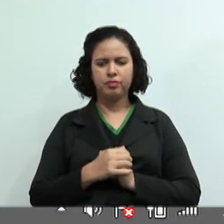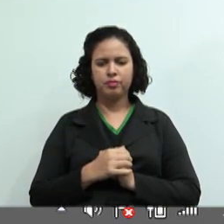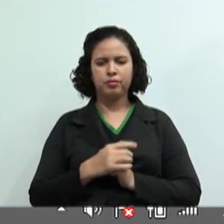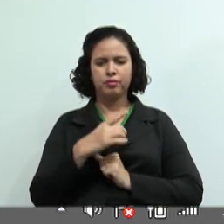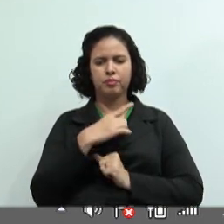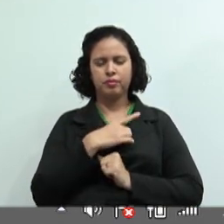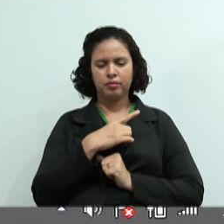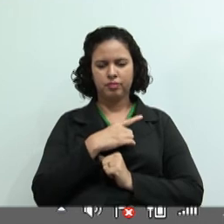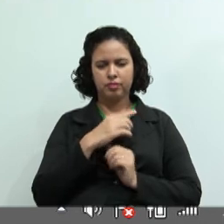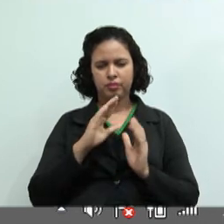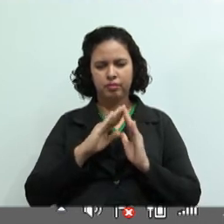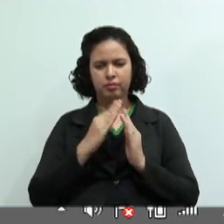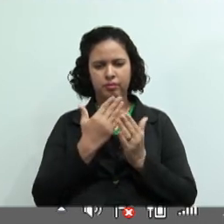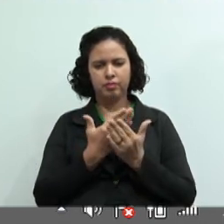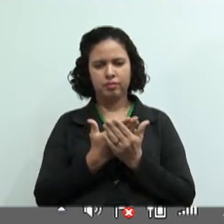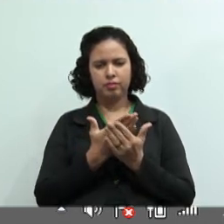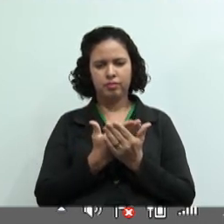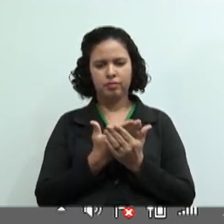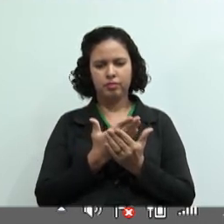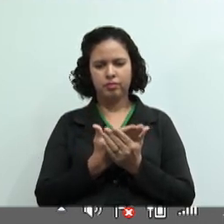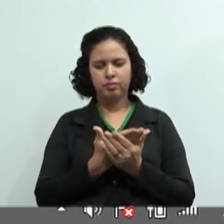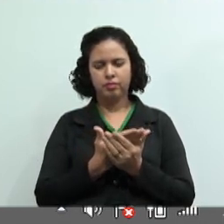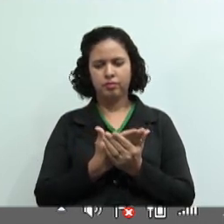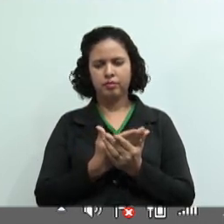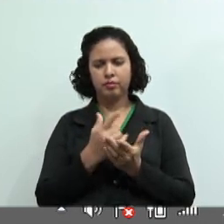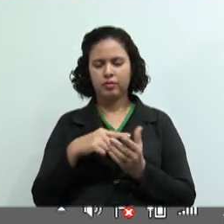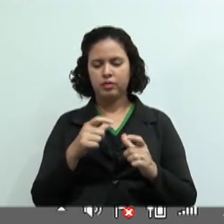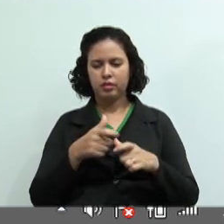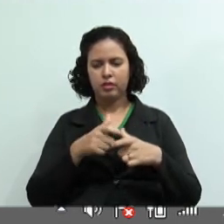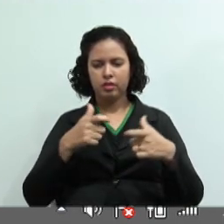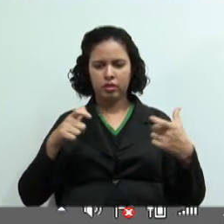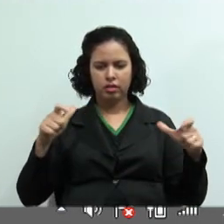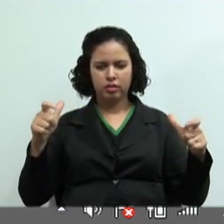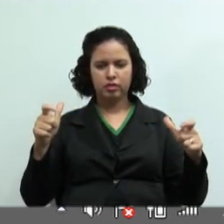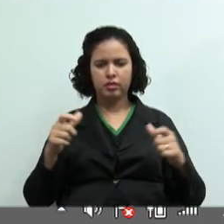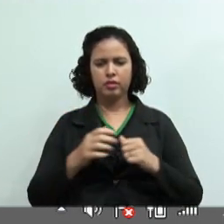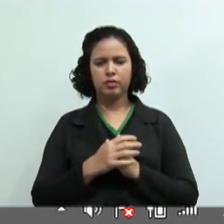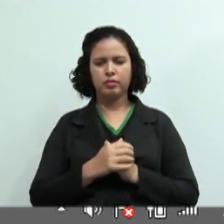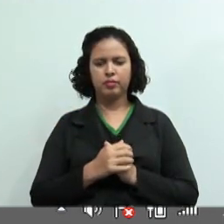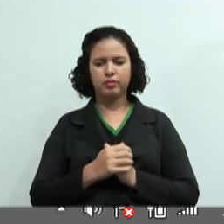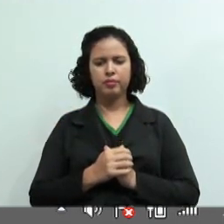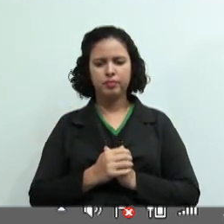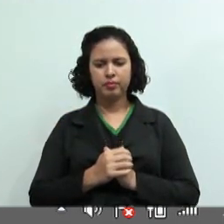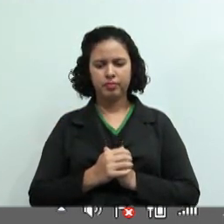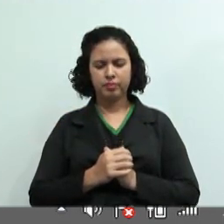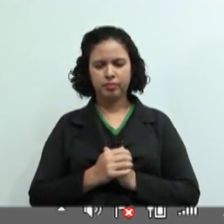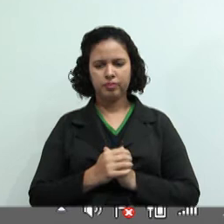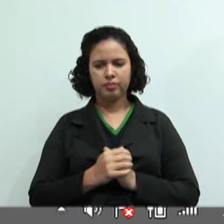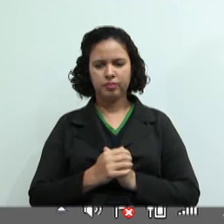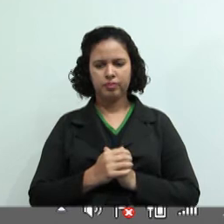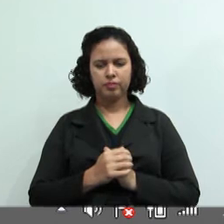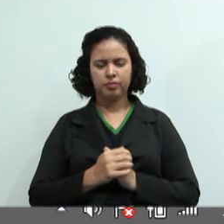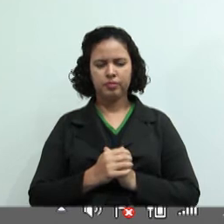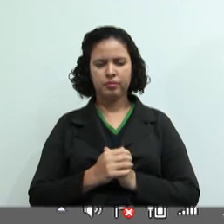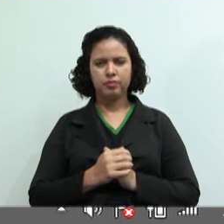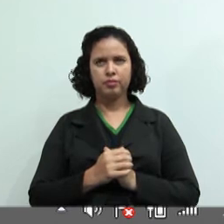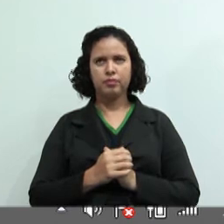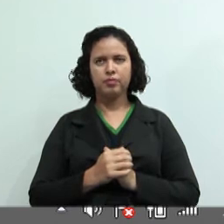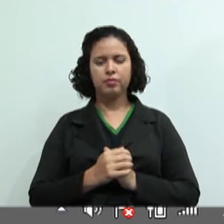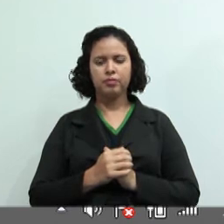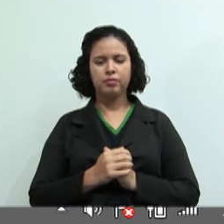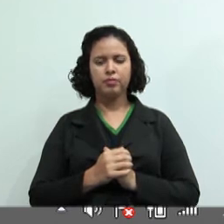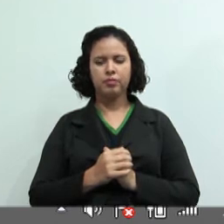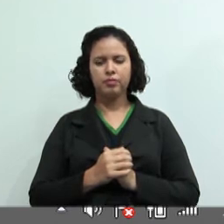nós temos aqui os alunos, olha que turma imensa. Não é? Olha, é difícil você ver uma turma bem grande, né? Isso, parabéns para